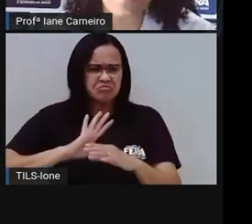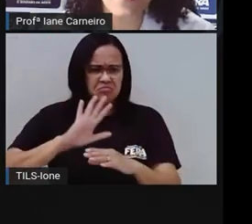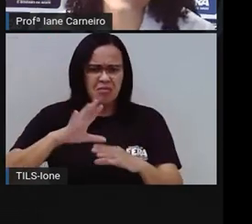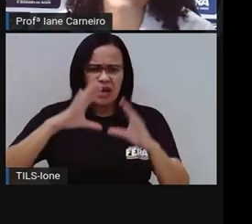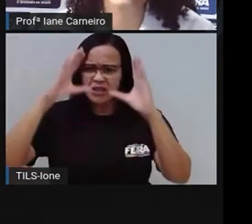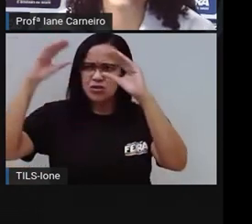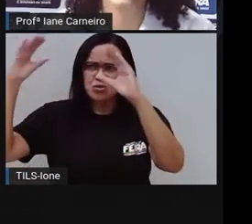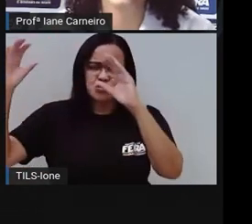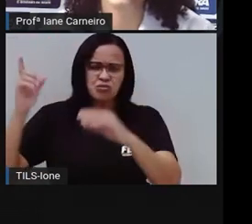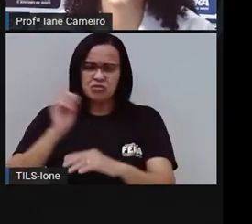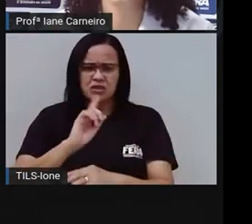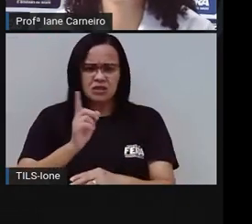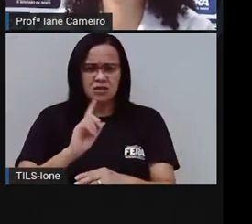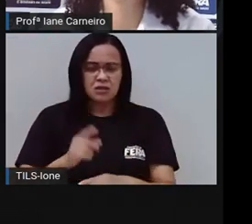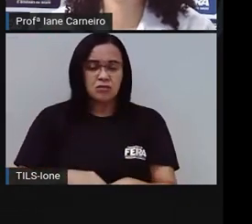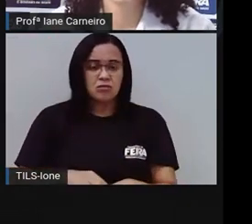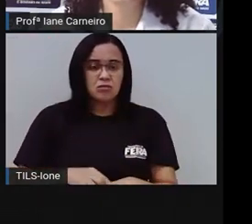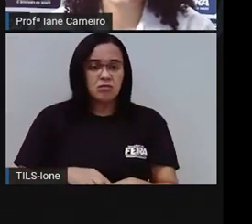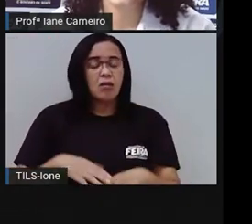Fumaça.